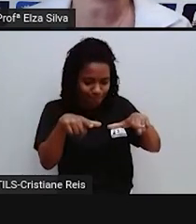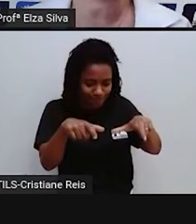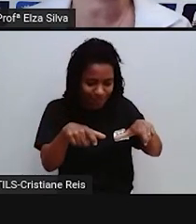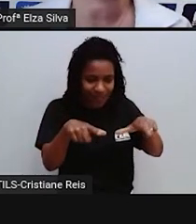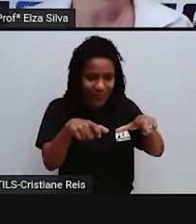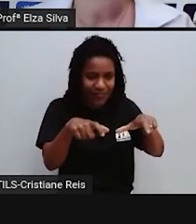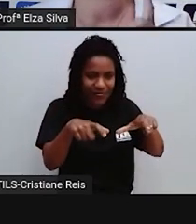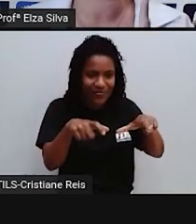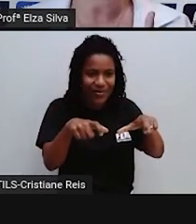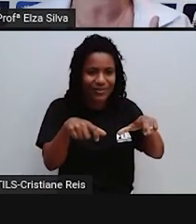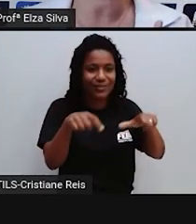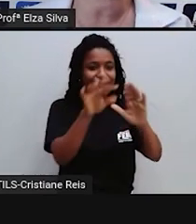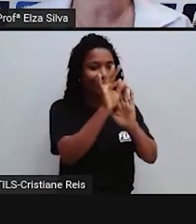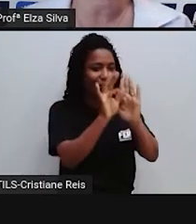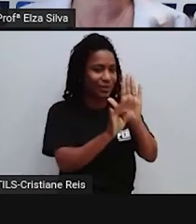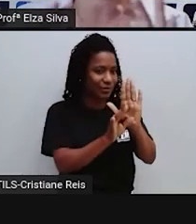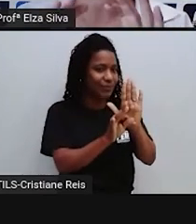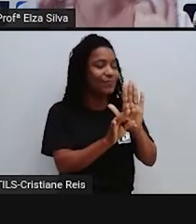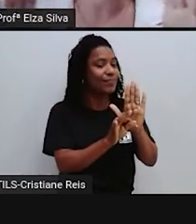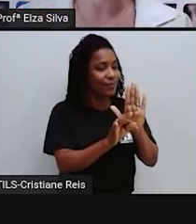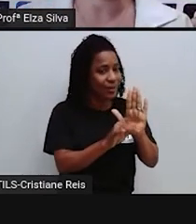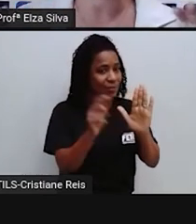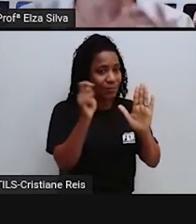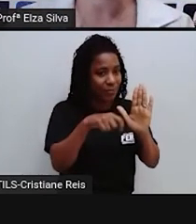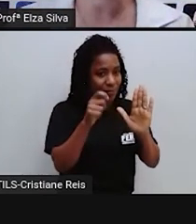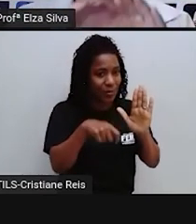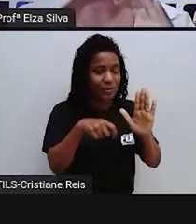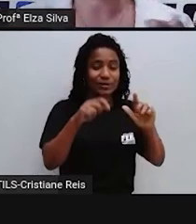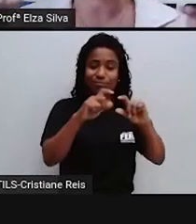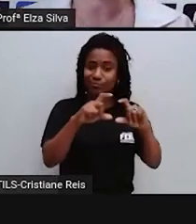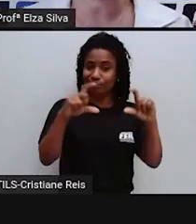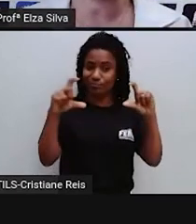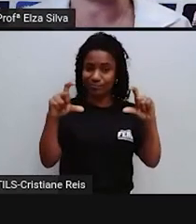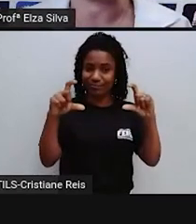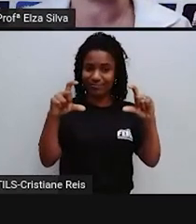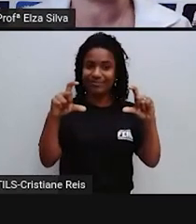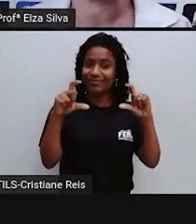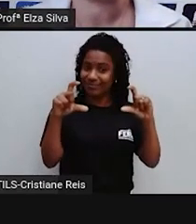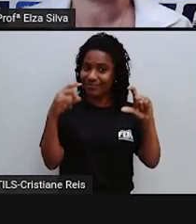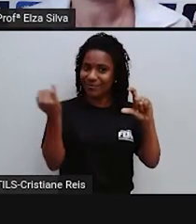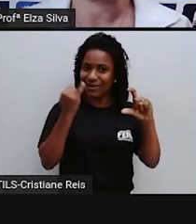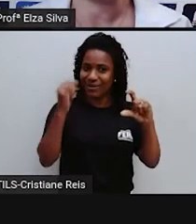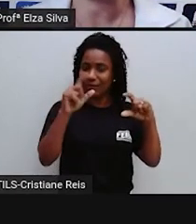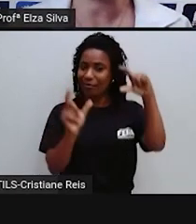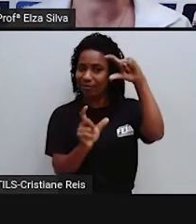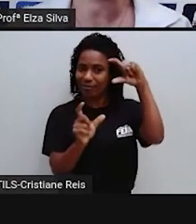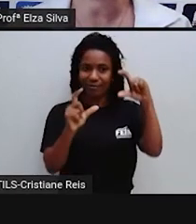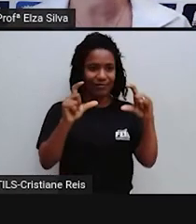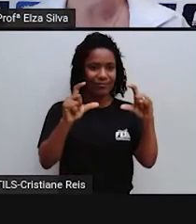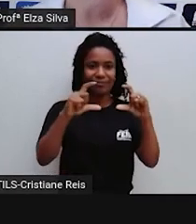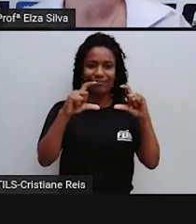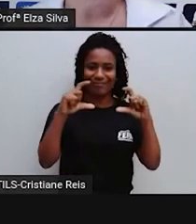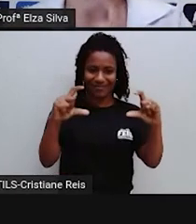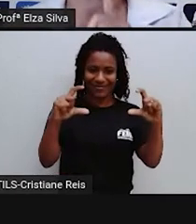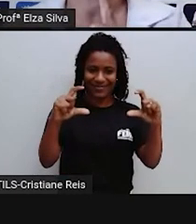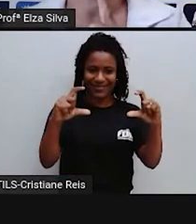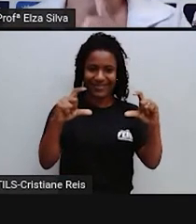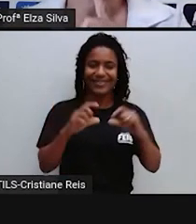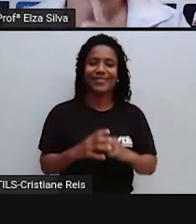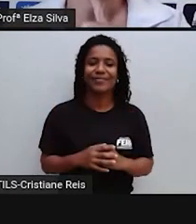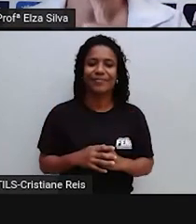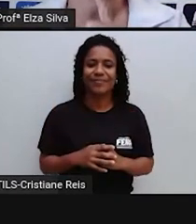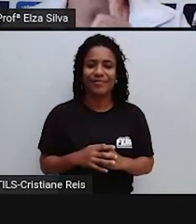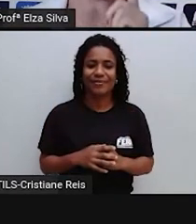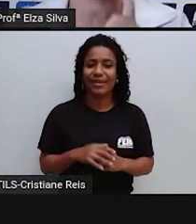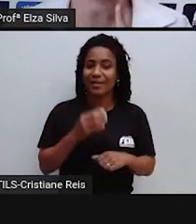Olha que legal Não se esqueçam De colocar o celular Na posição horizontal Ok, students? Olha